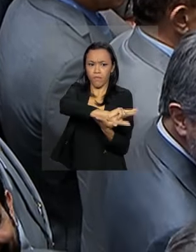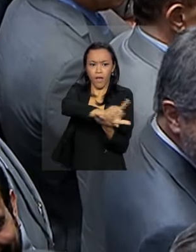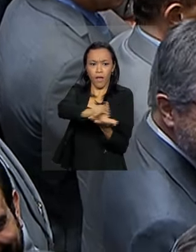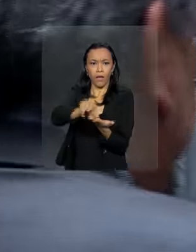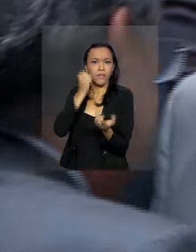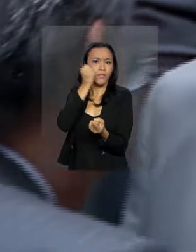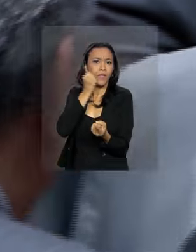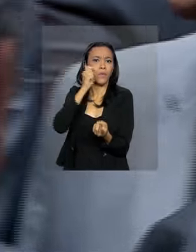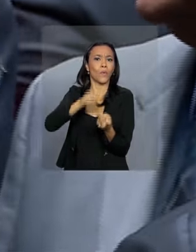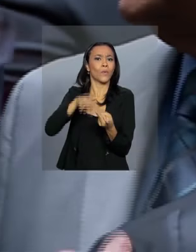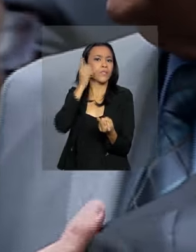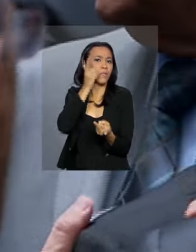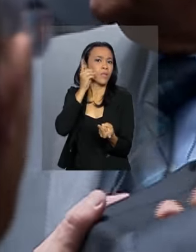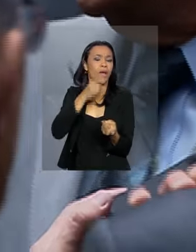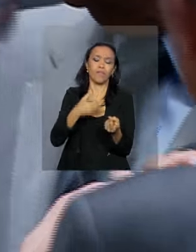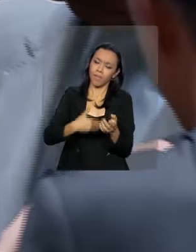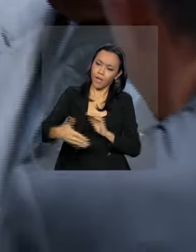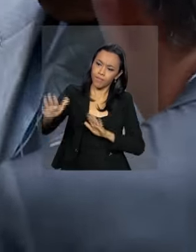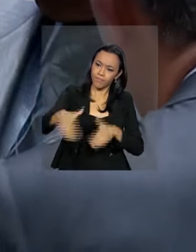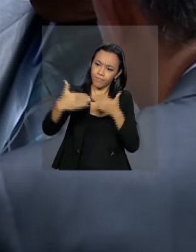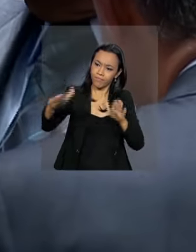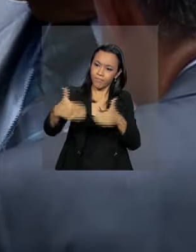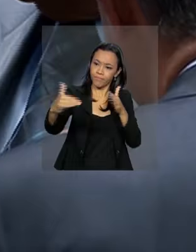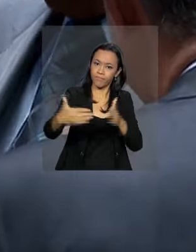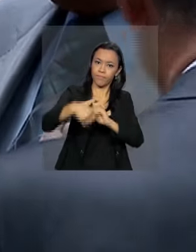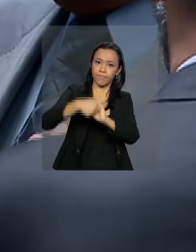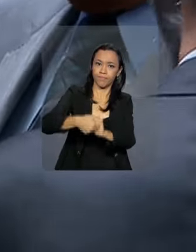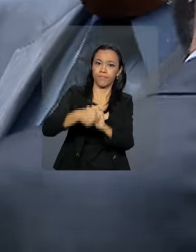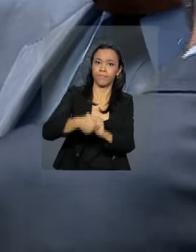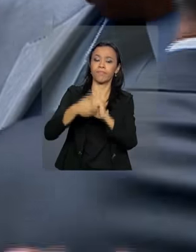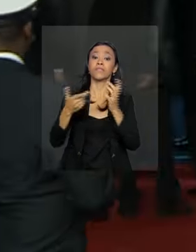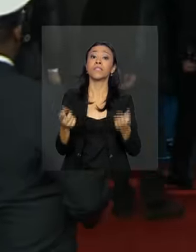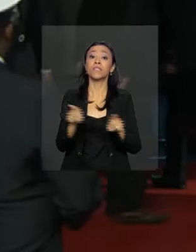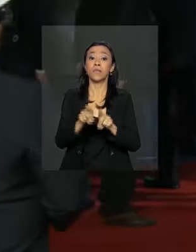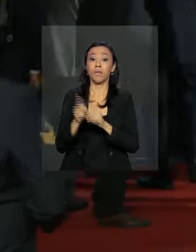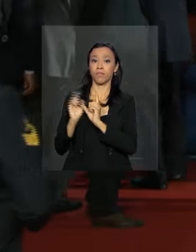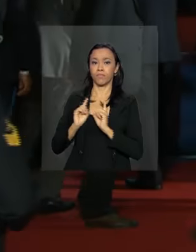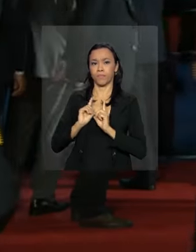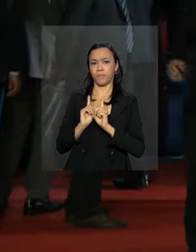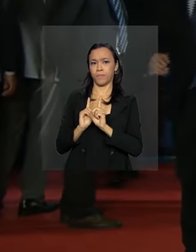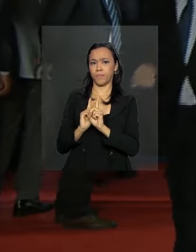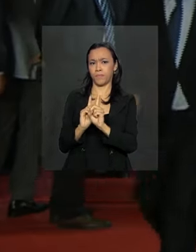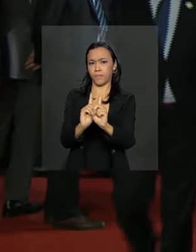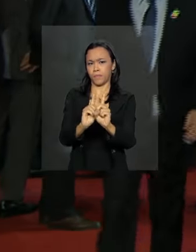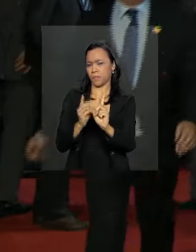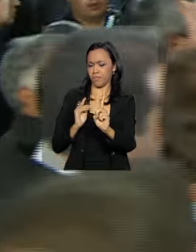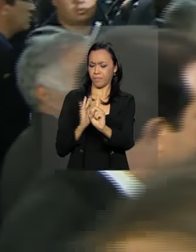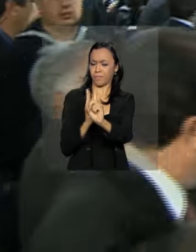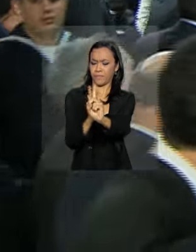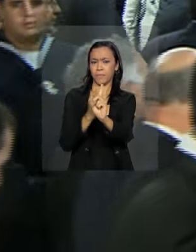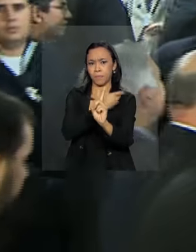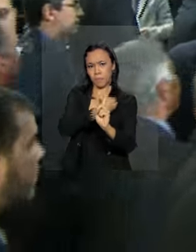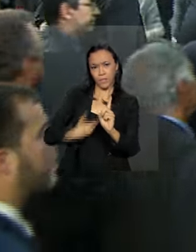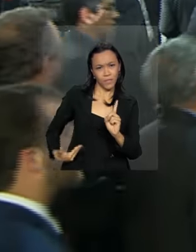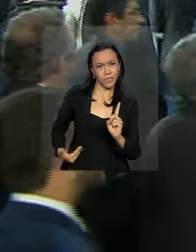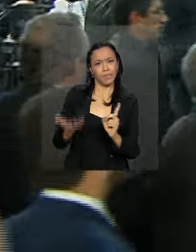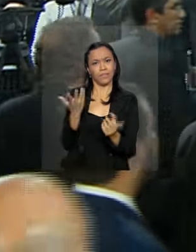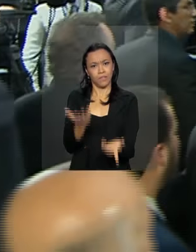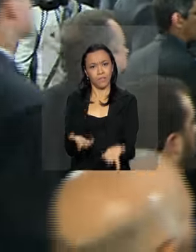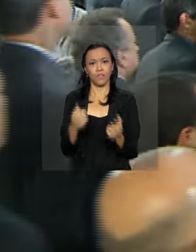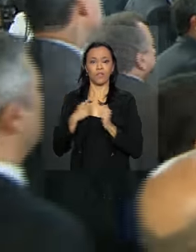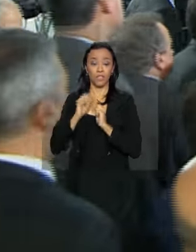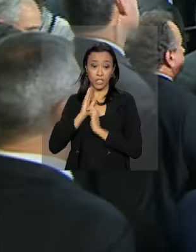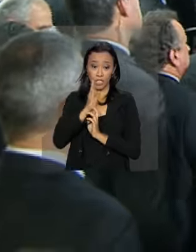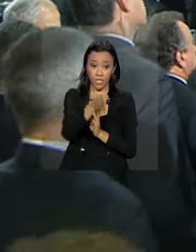e senadores para cumprimentar o presidente. Temer veio acompanhado de vários ministros de Estado e foi direto para o